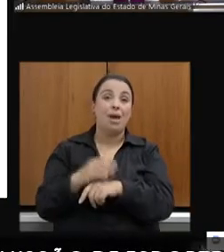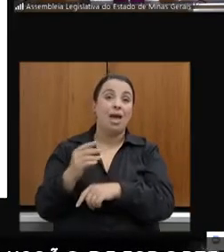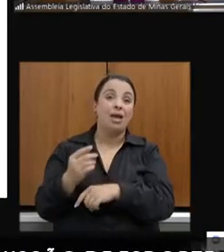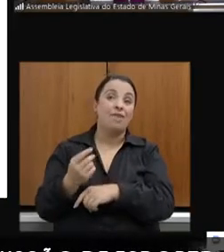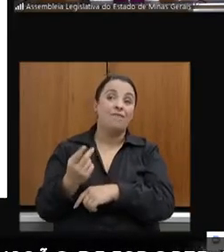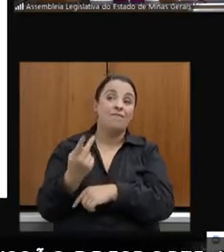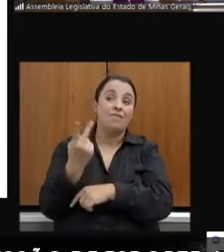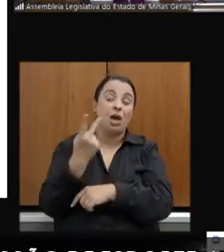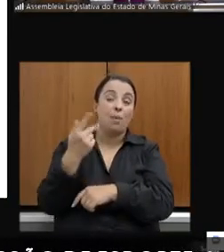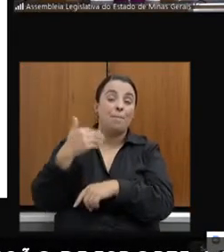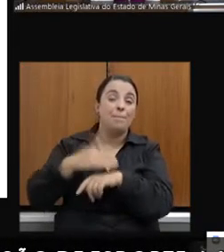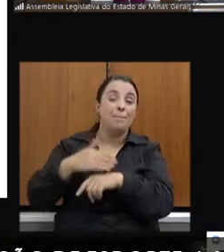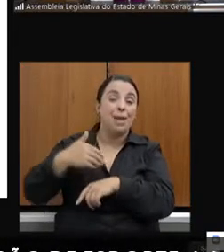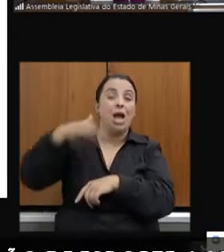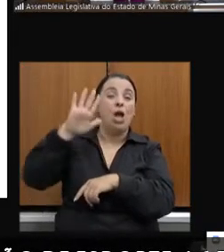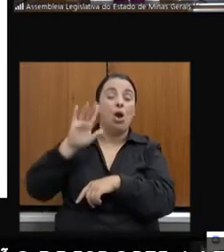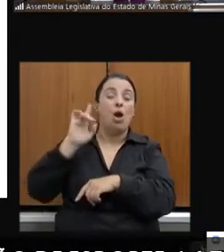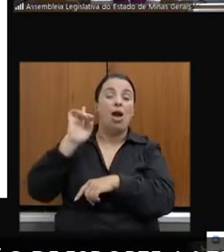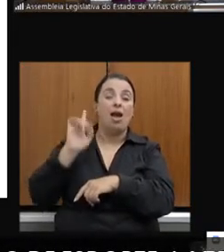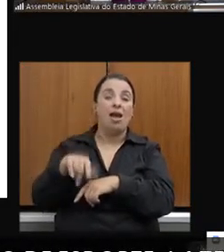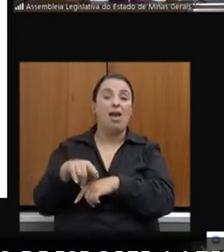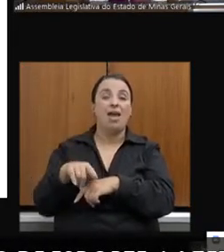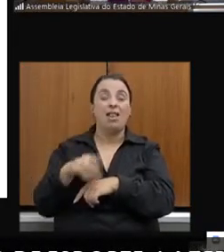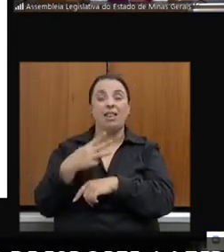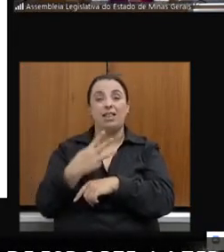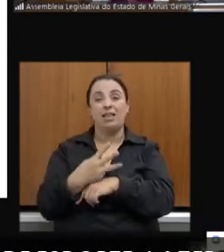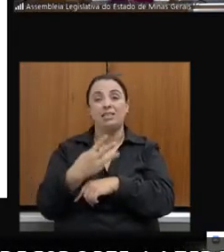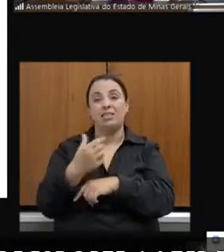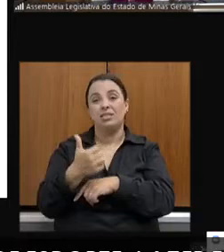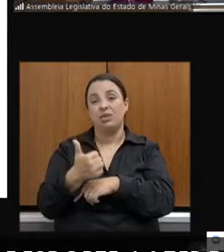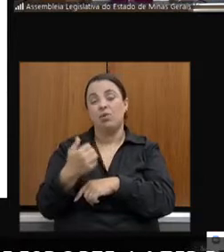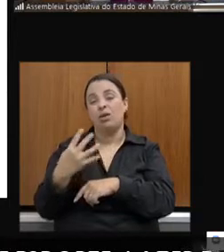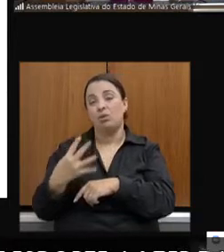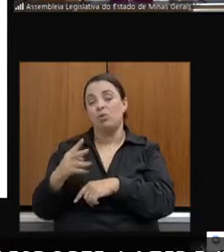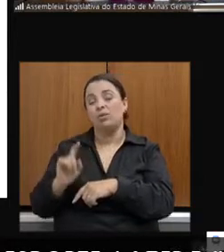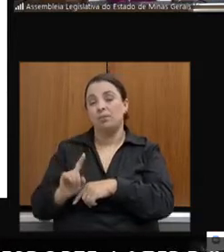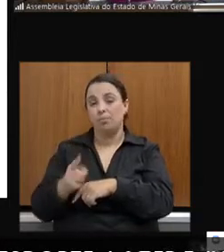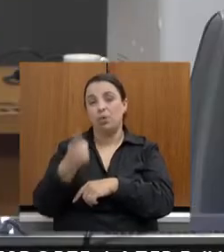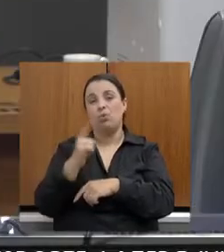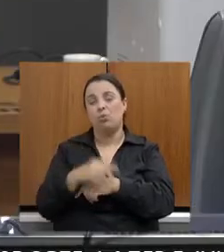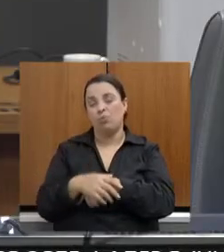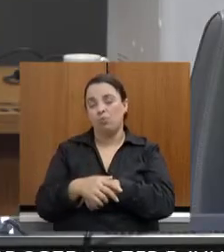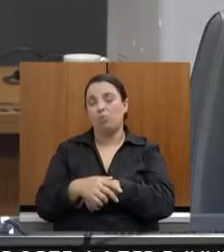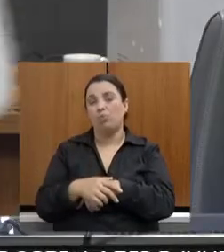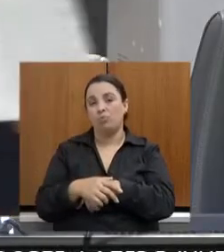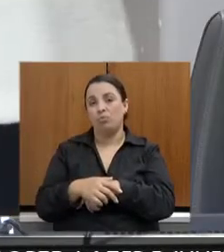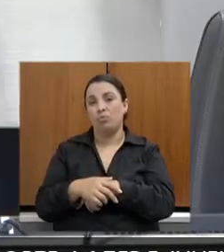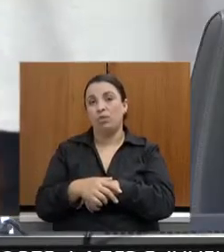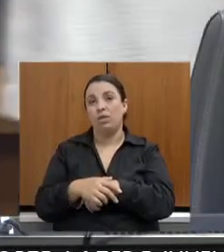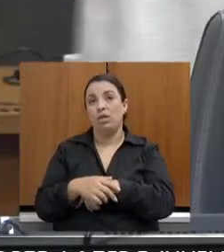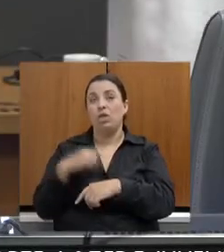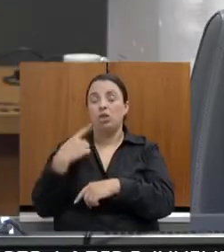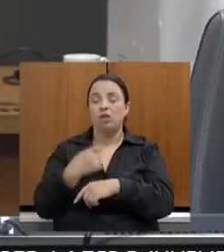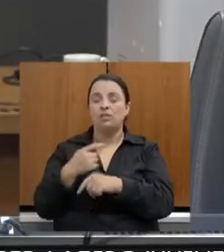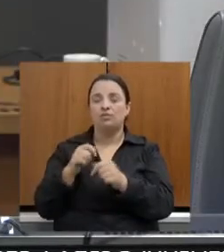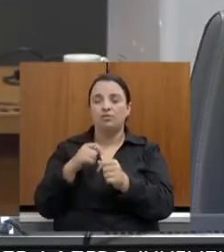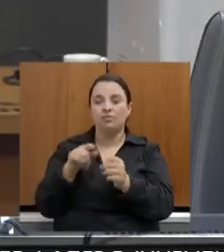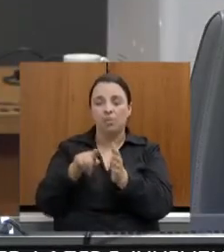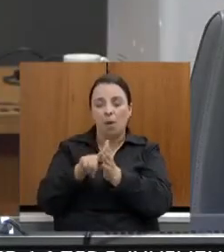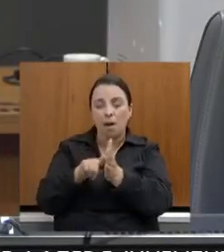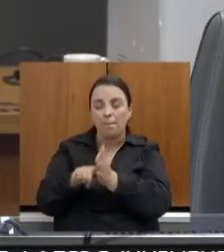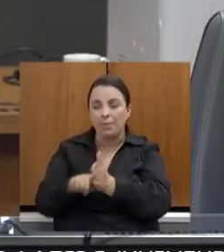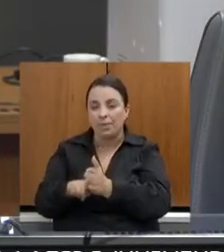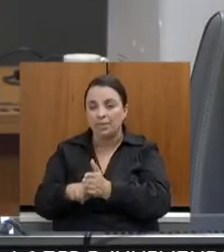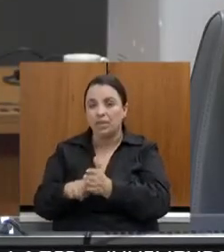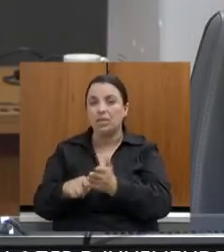foi de 314 mil, mais ou menos. Inclusive, a gente fez um levantamento para o